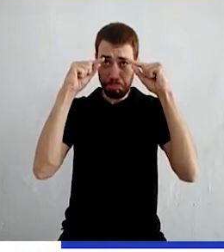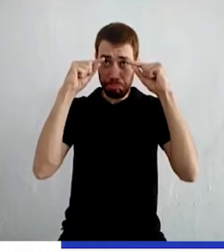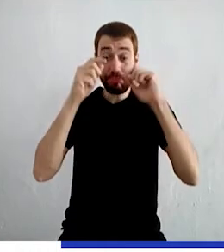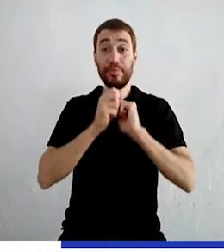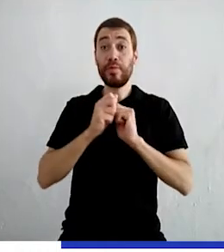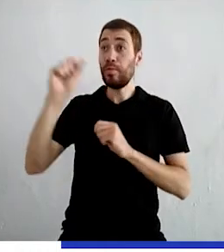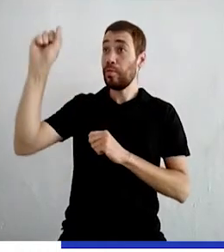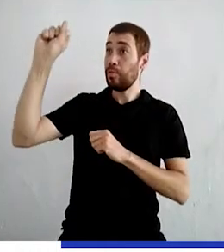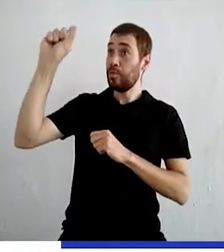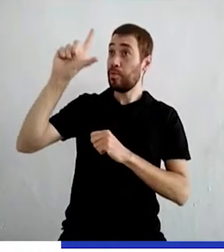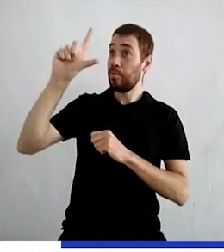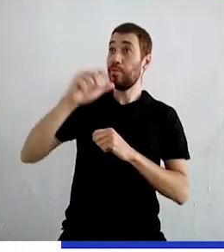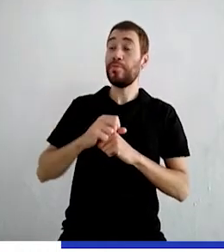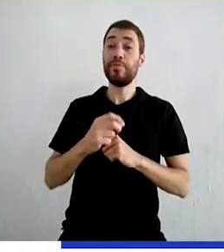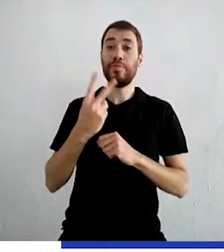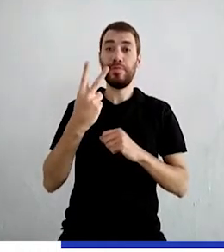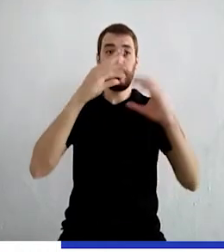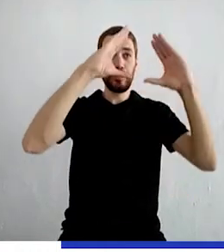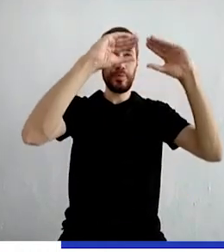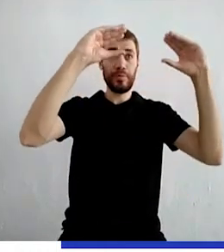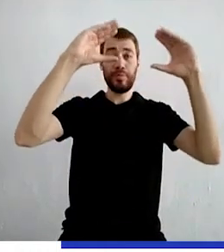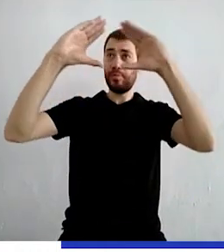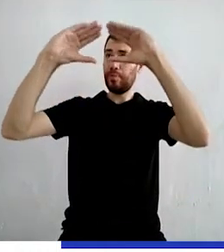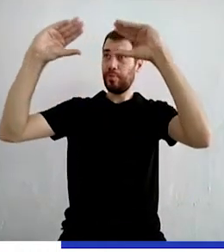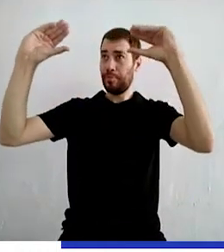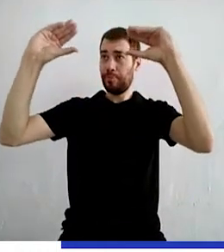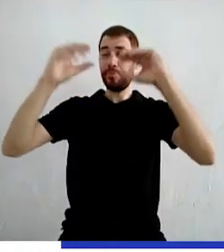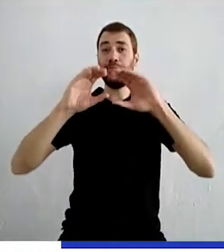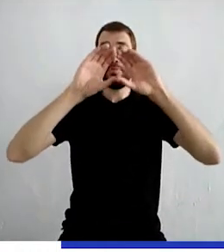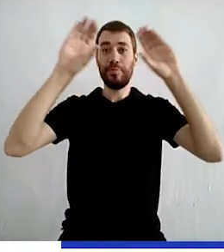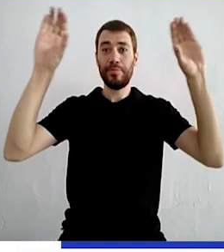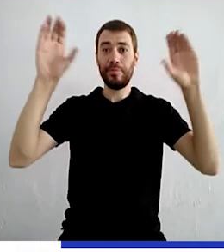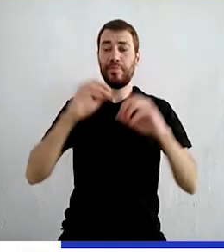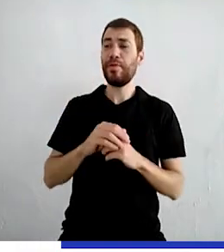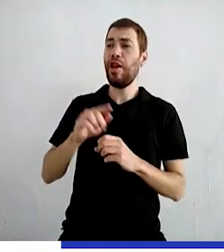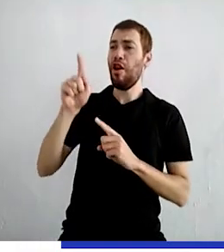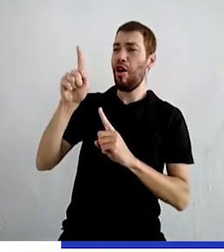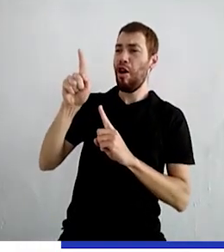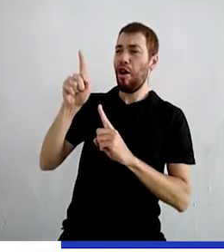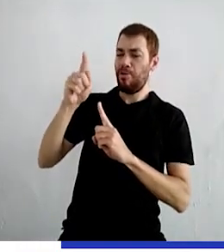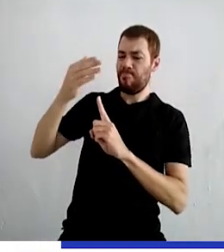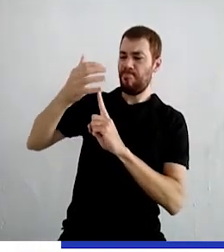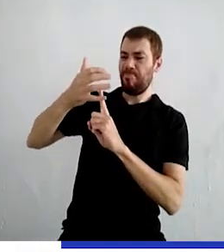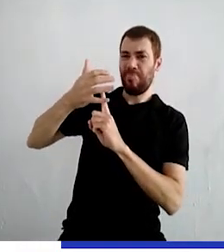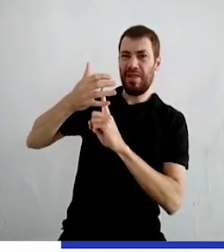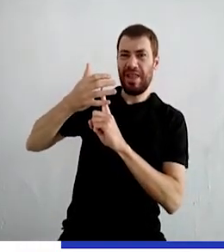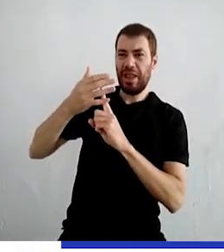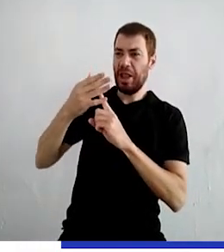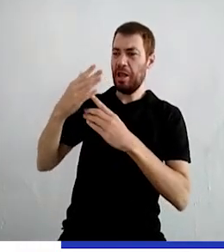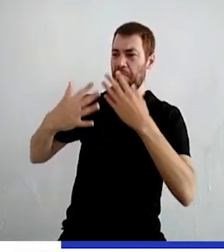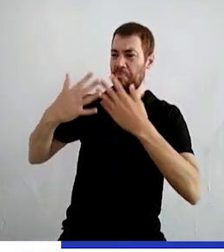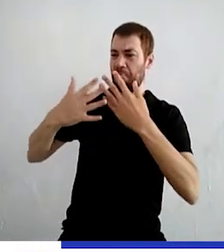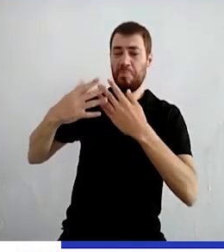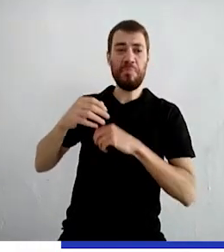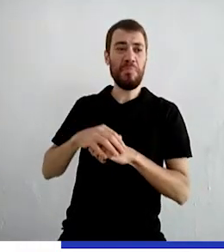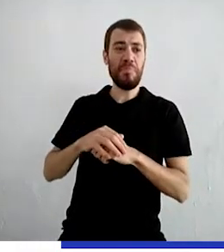Um sol E duas nuvens no céu Bicho de palha Depois que limpar